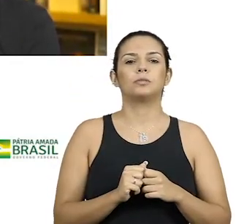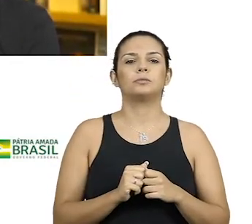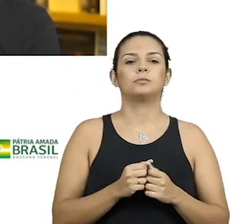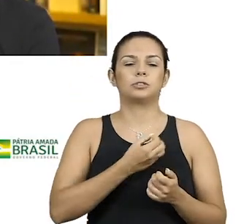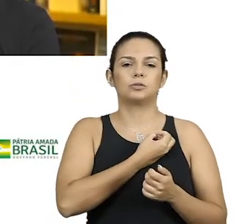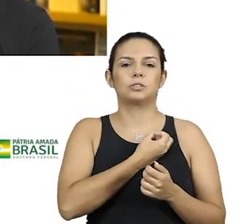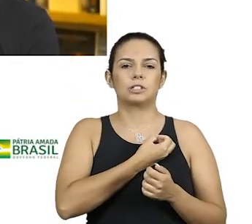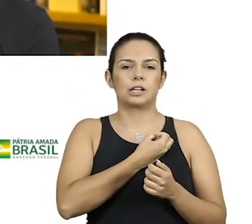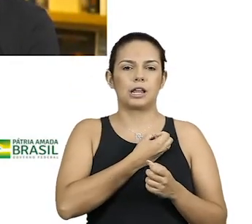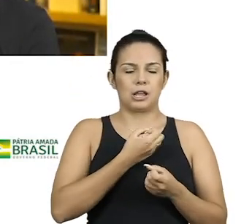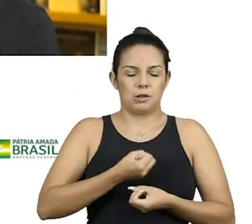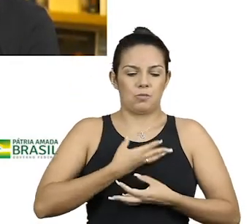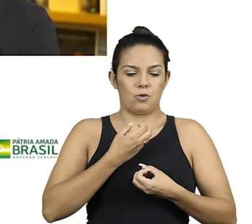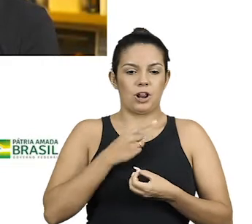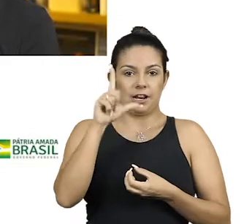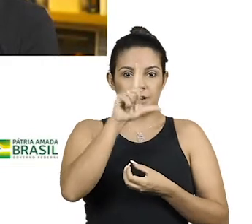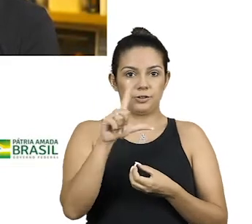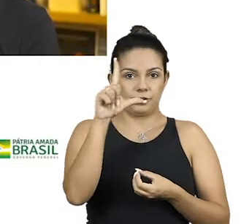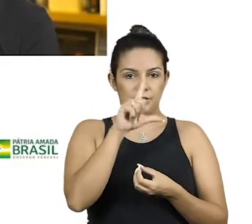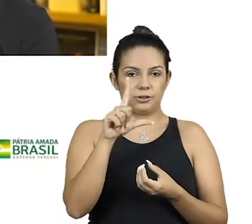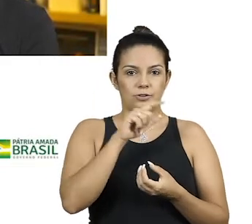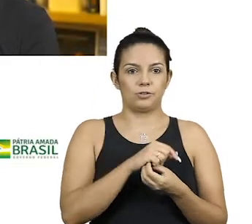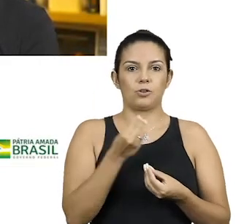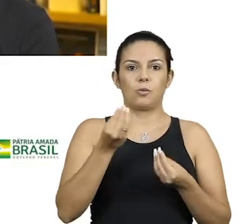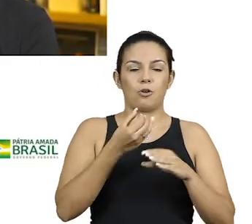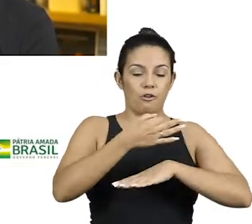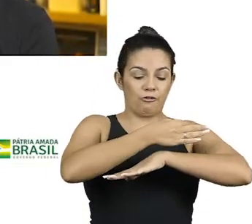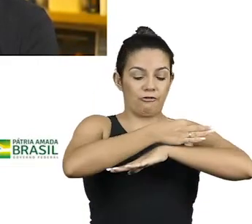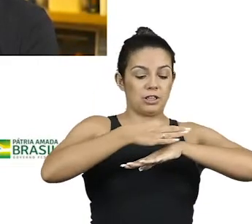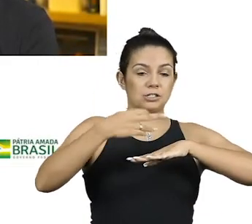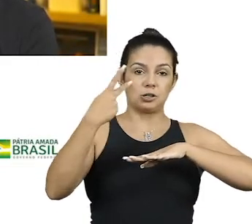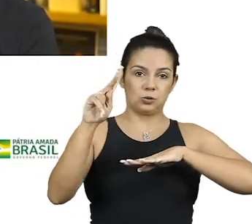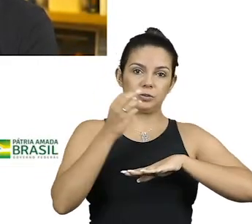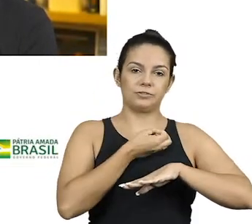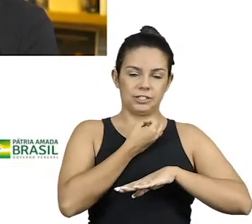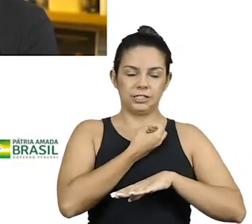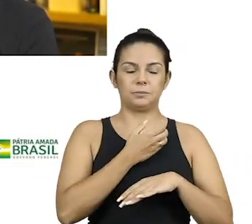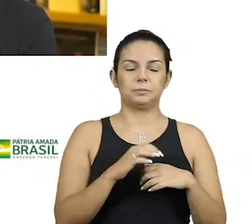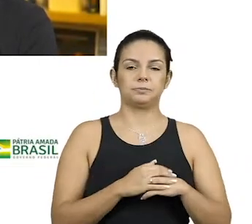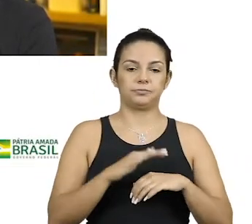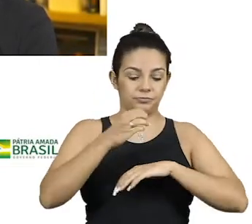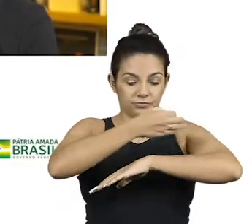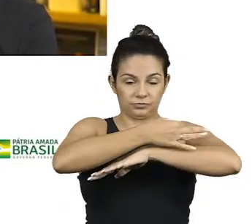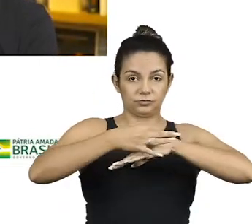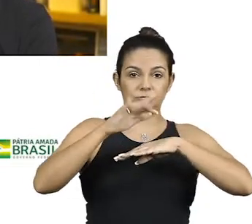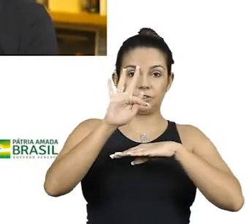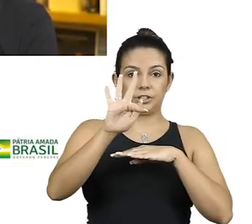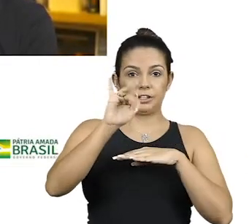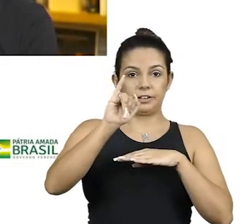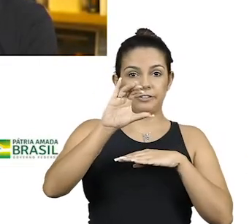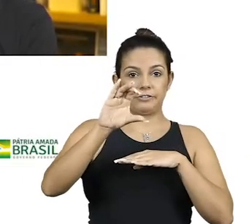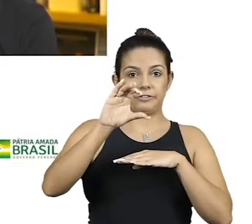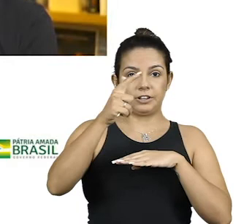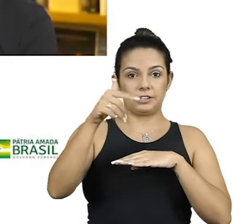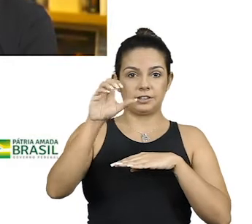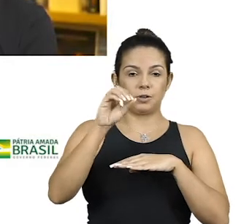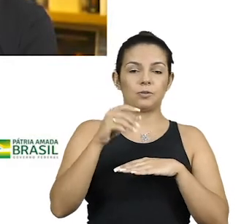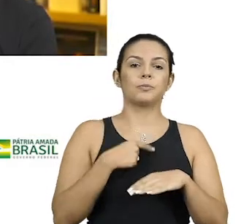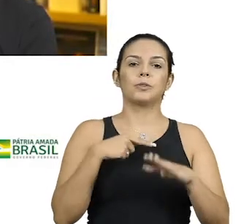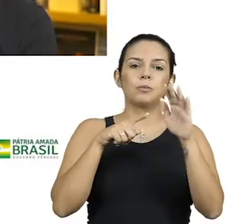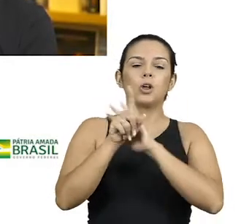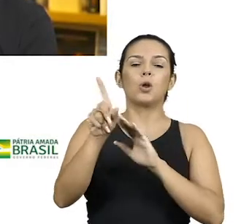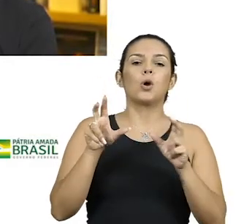da poesia e da literatura como ficção na sua vida também. Fala um pouquinho, inclusive, do grupo dos meninos.